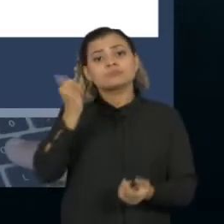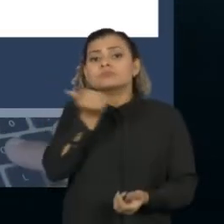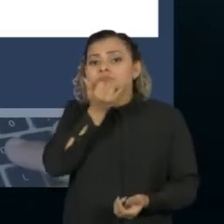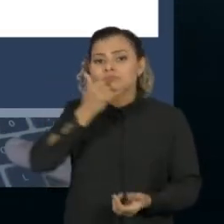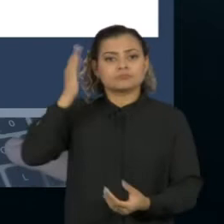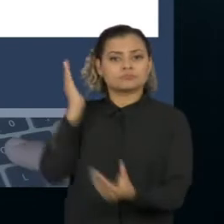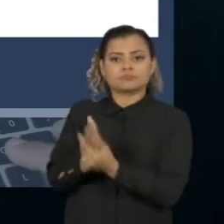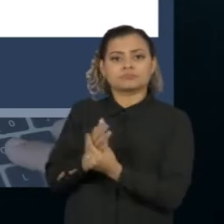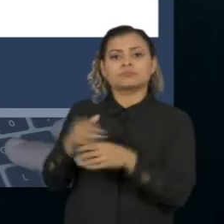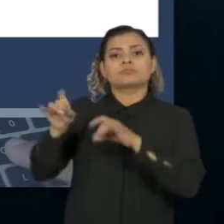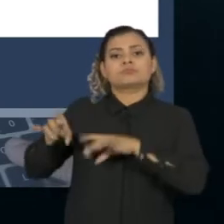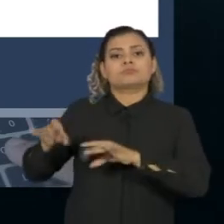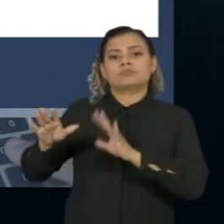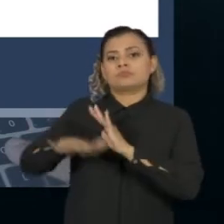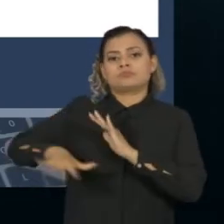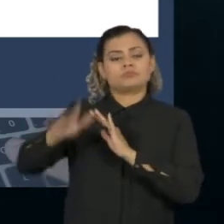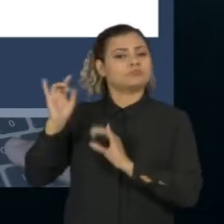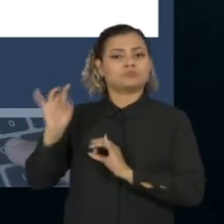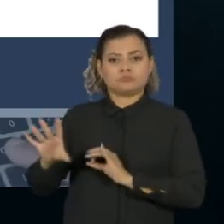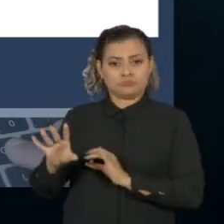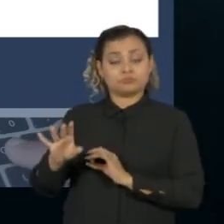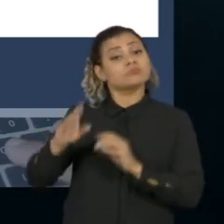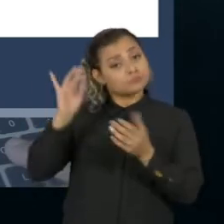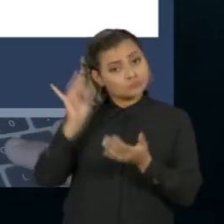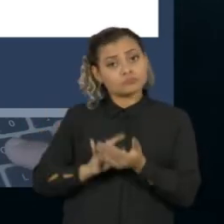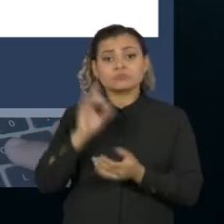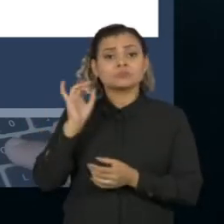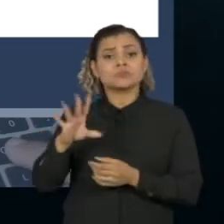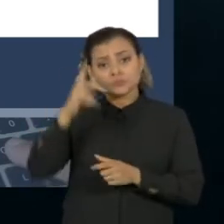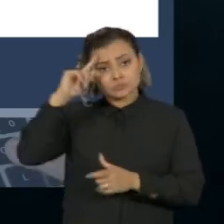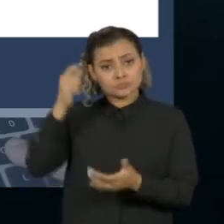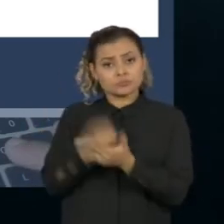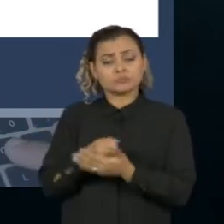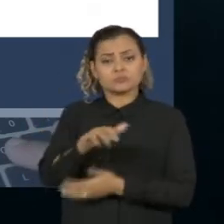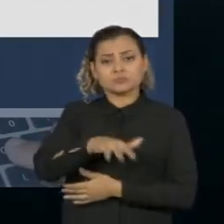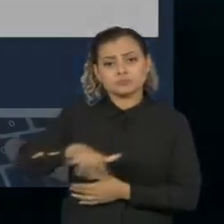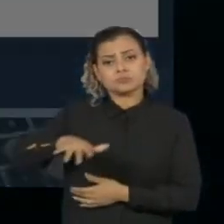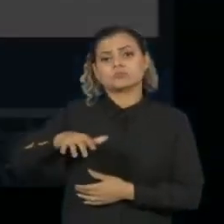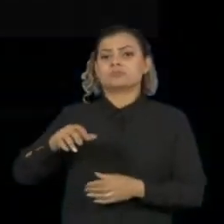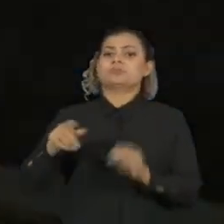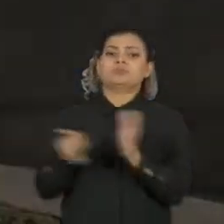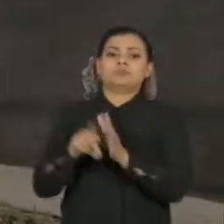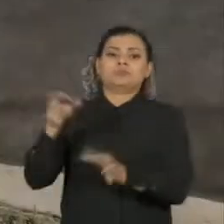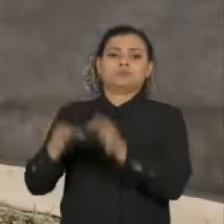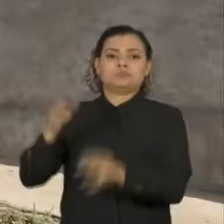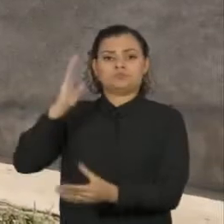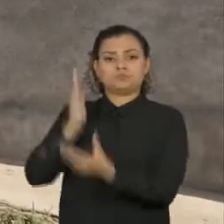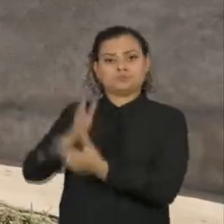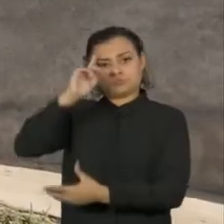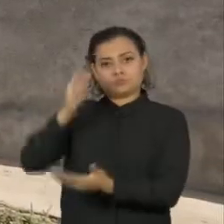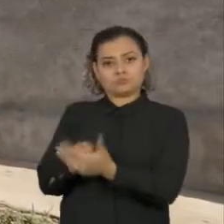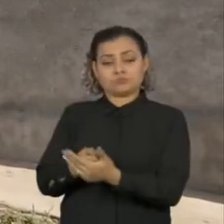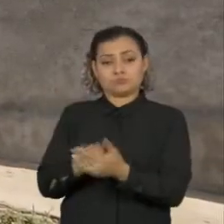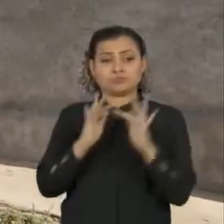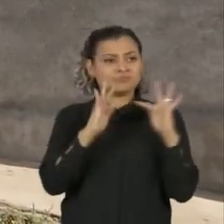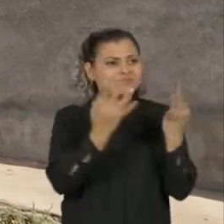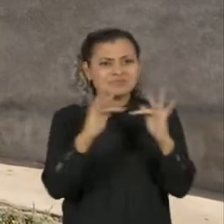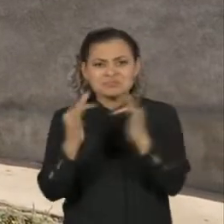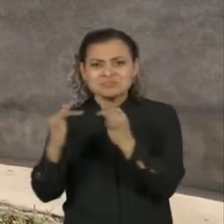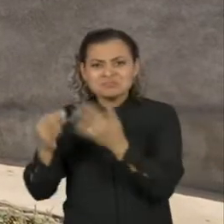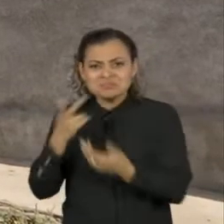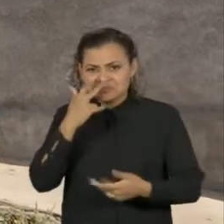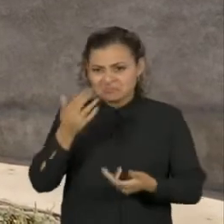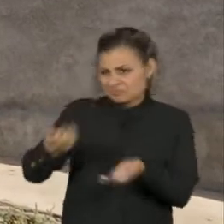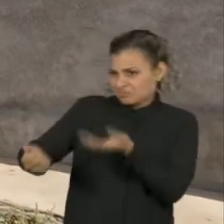estritamente técnico e leva em consideração apenas decisões dominantes nos tribunais. Para muitas famílias, a busca por